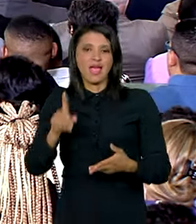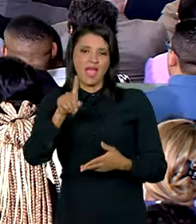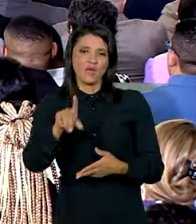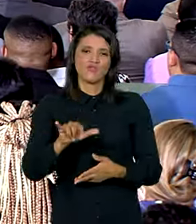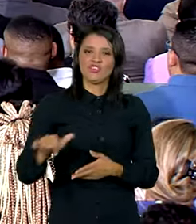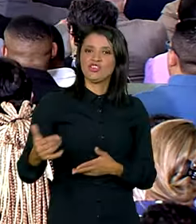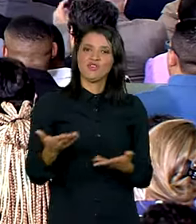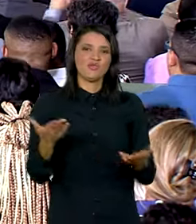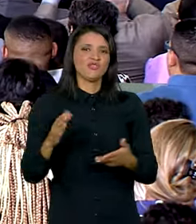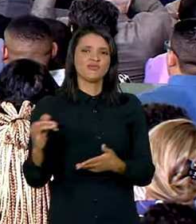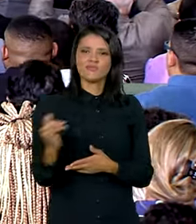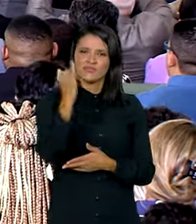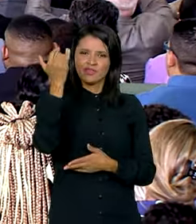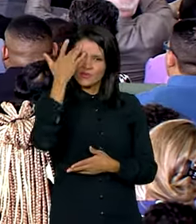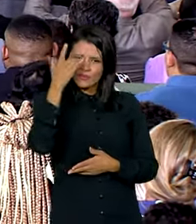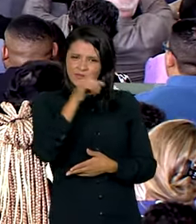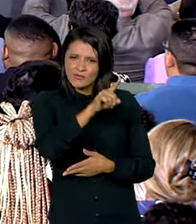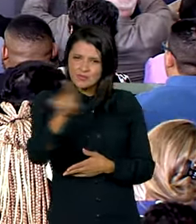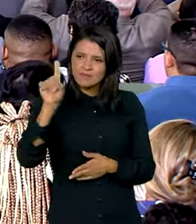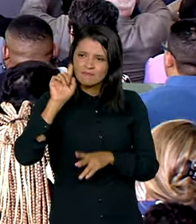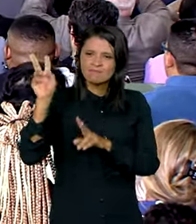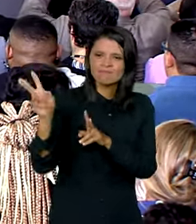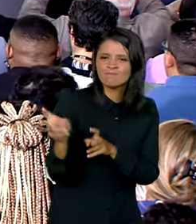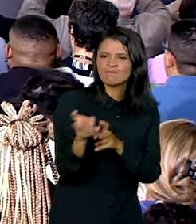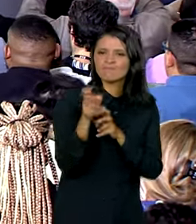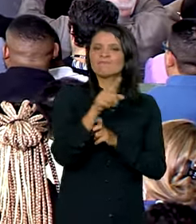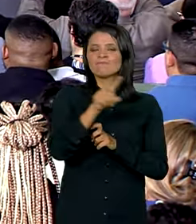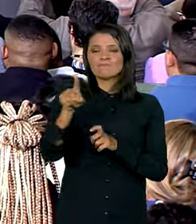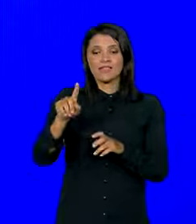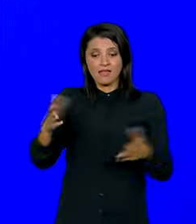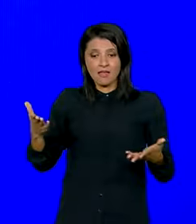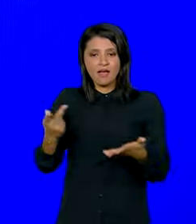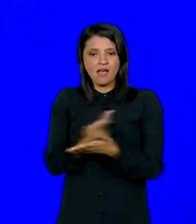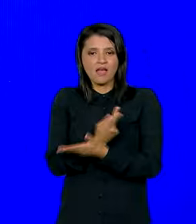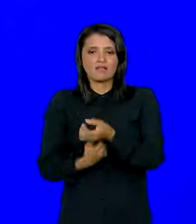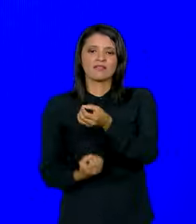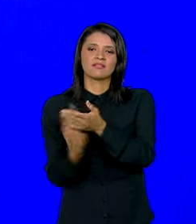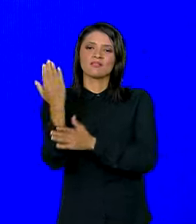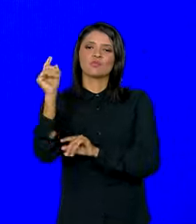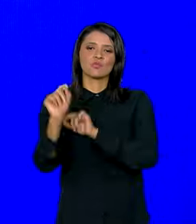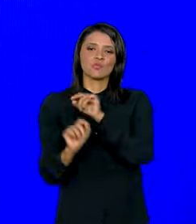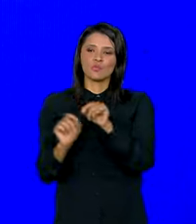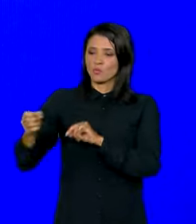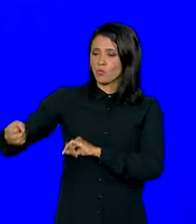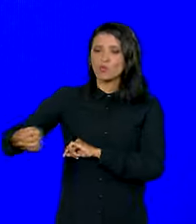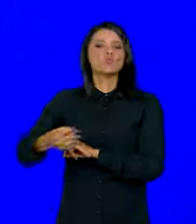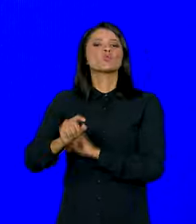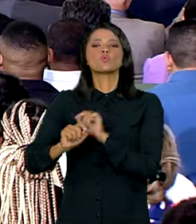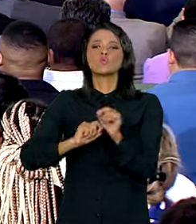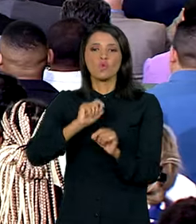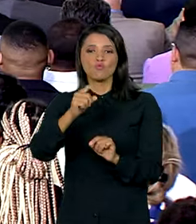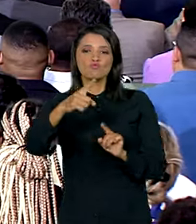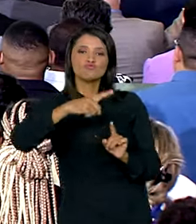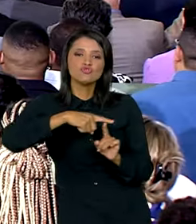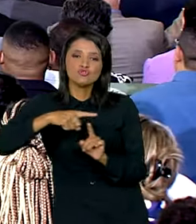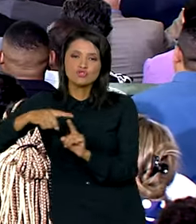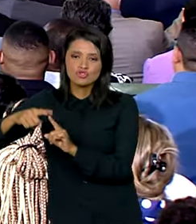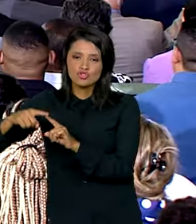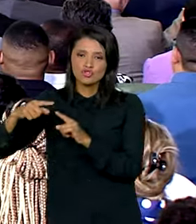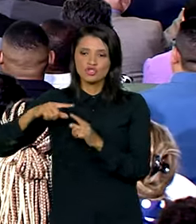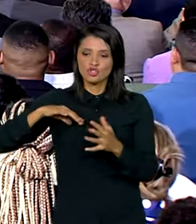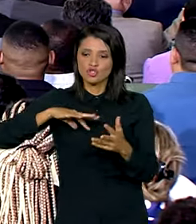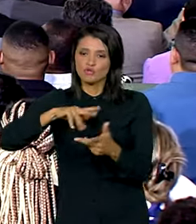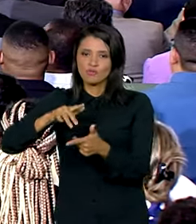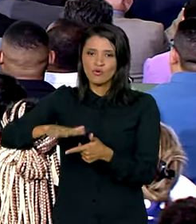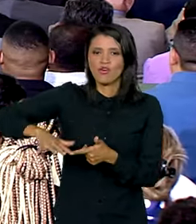É que vocês, eu não sei se vocês perceberam, vocês acabaram de criar uma nova modalidade no